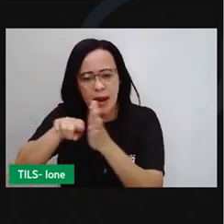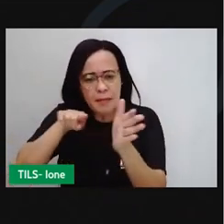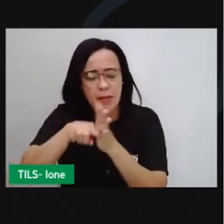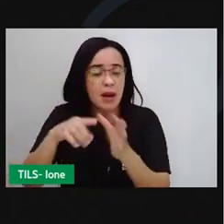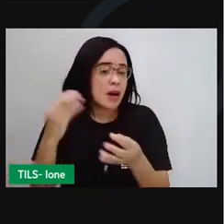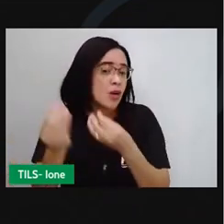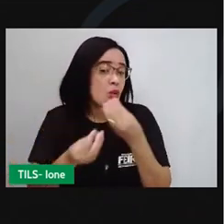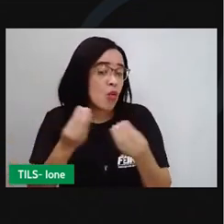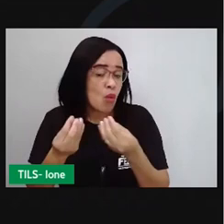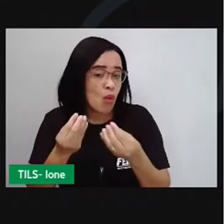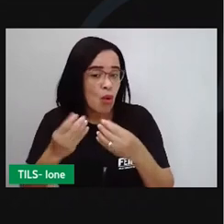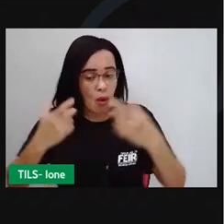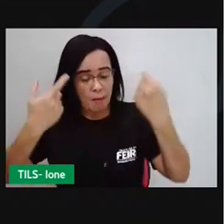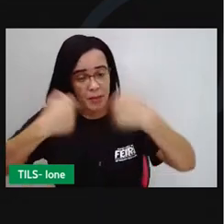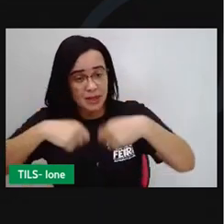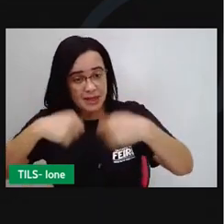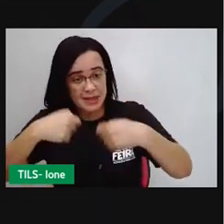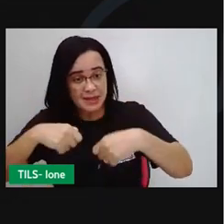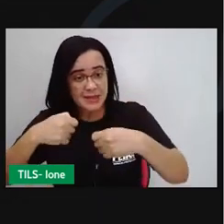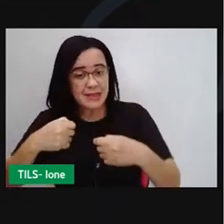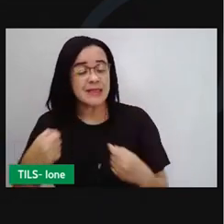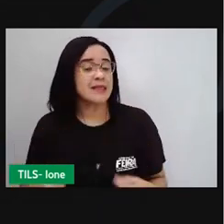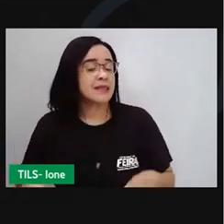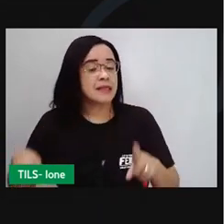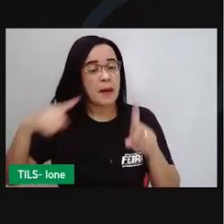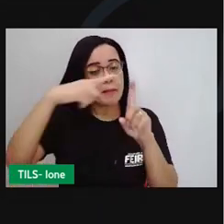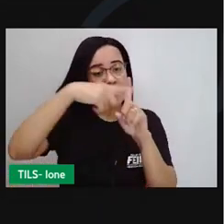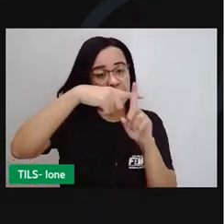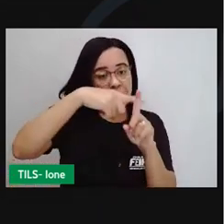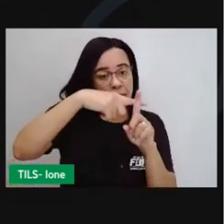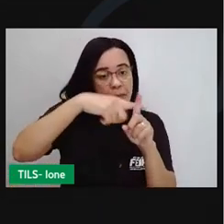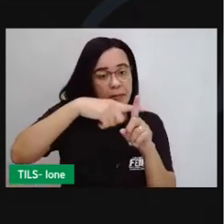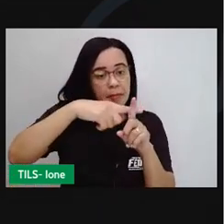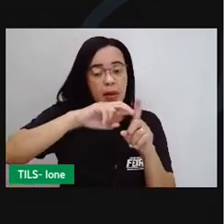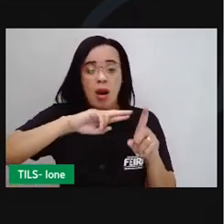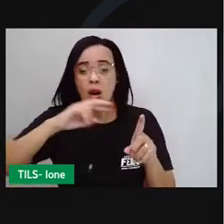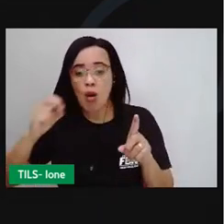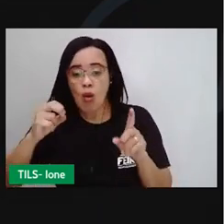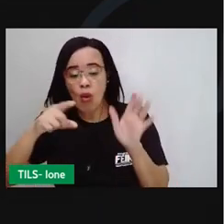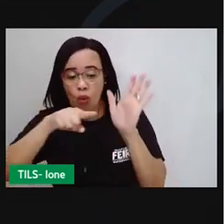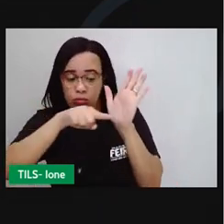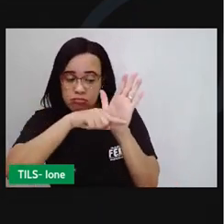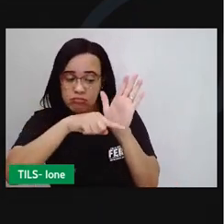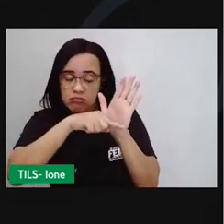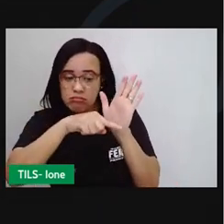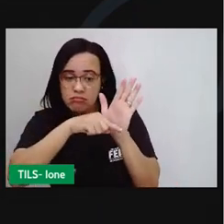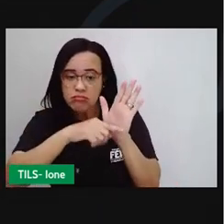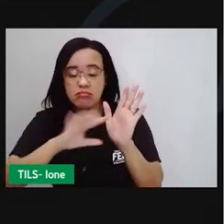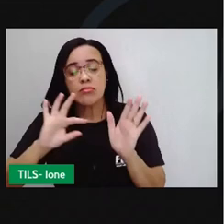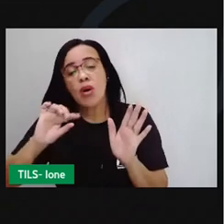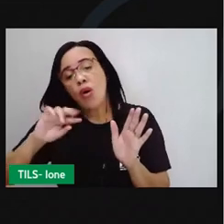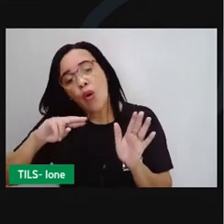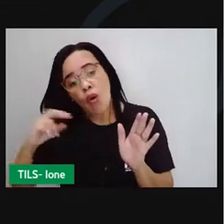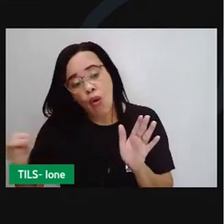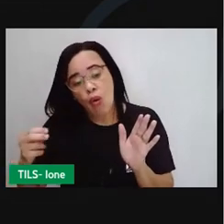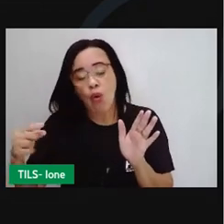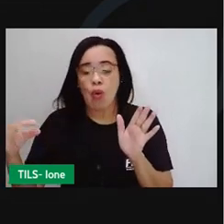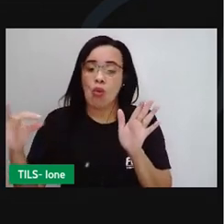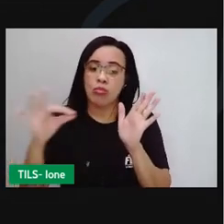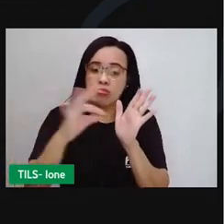continha de adição, de subtração, de multiplicação ou de divisão.